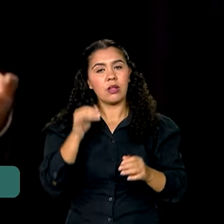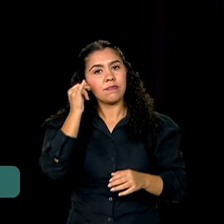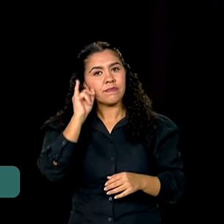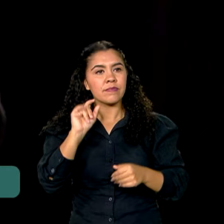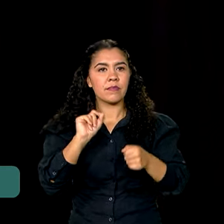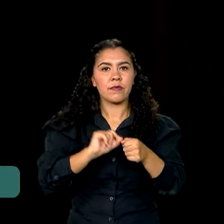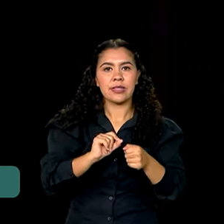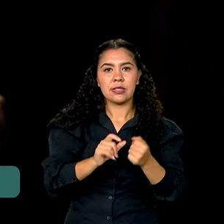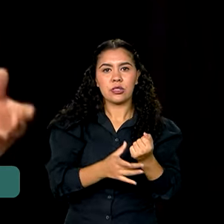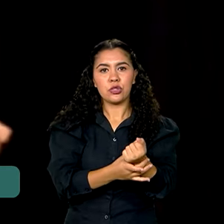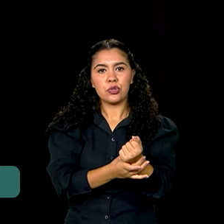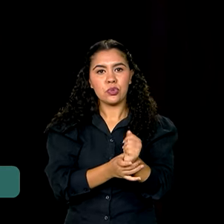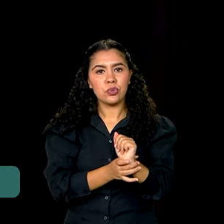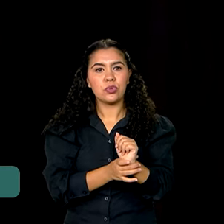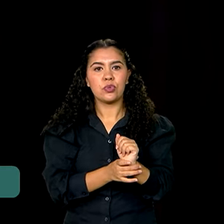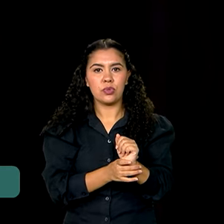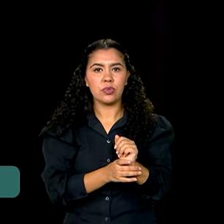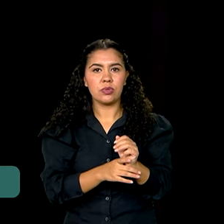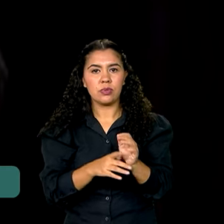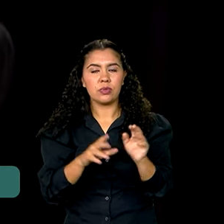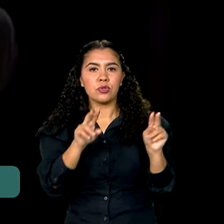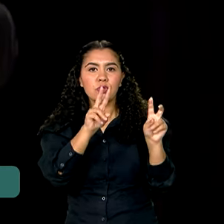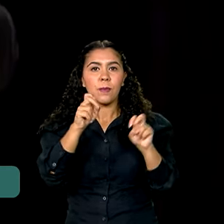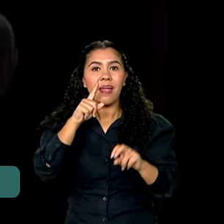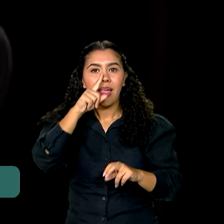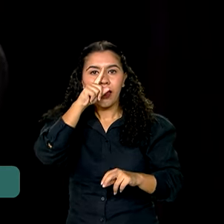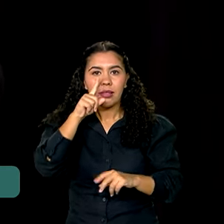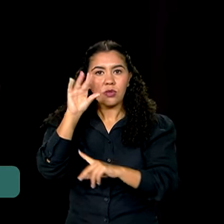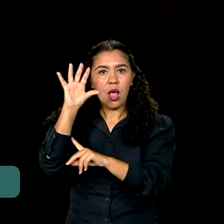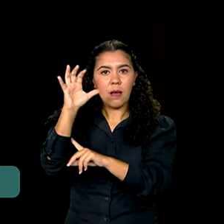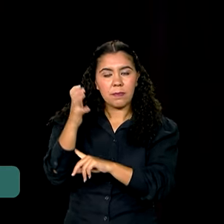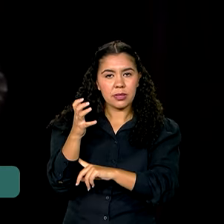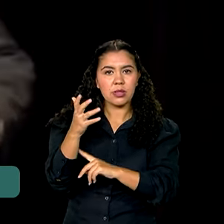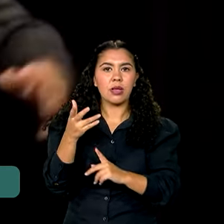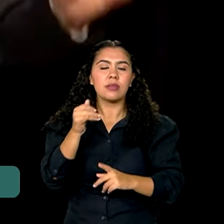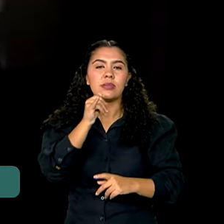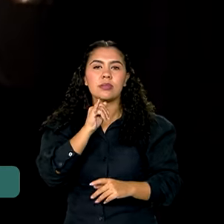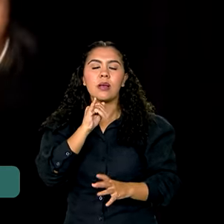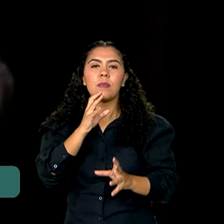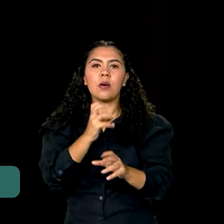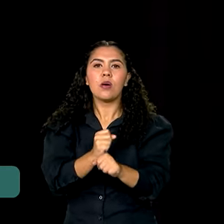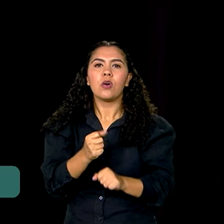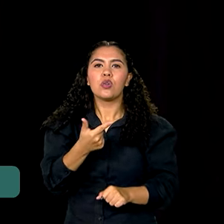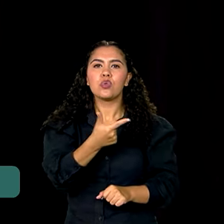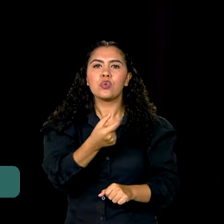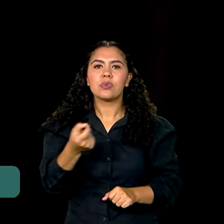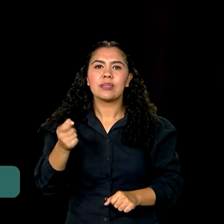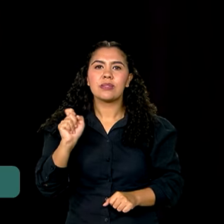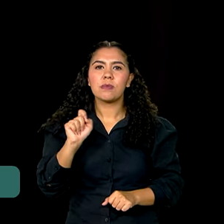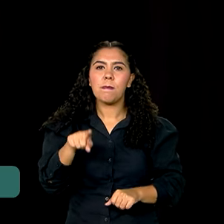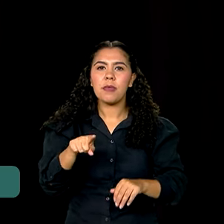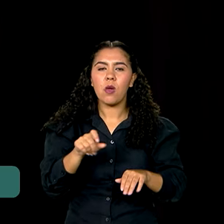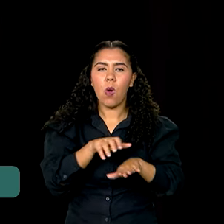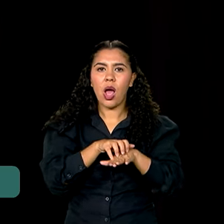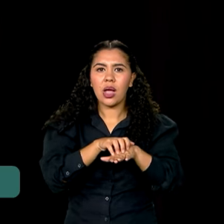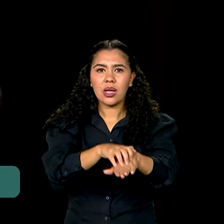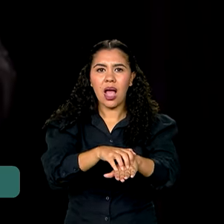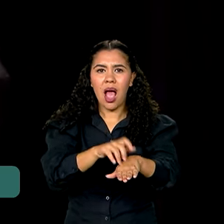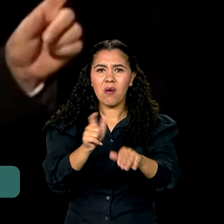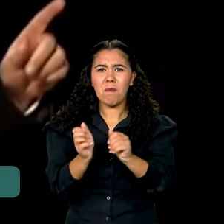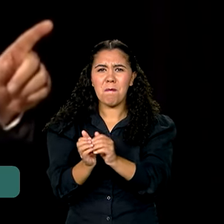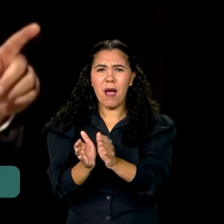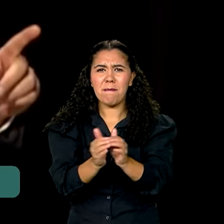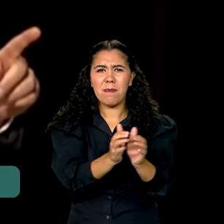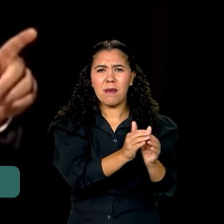muitos riscos ambientais. Uma parte daquele quase 200 mil carros que foram destruídos no Rio Grande do